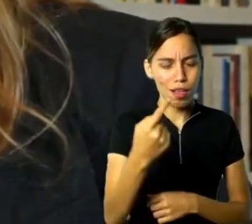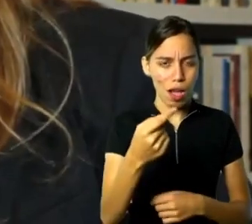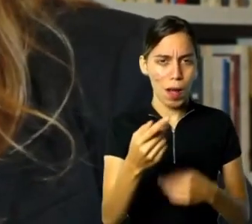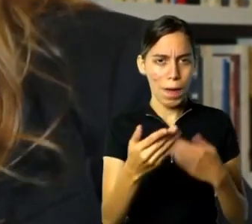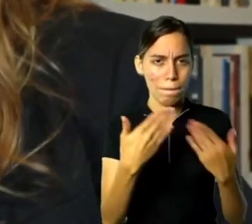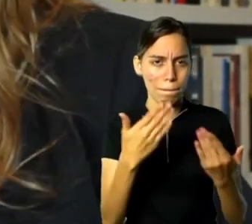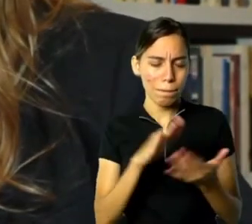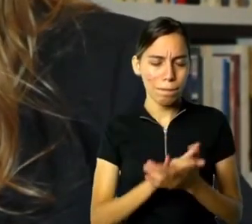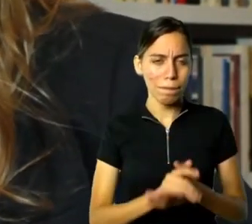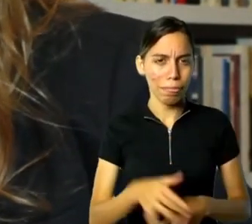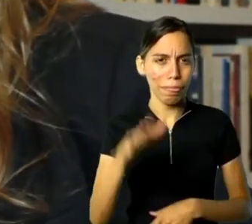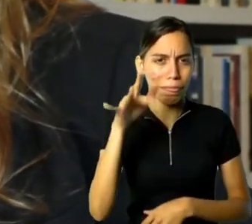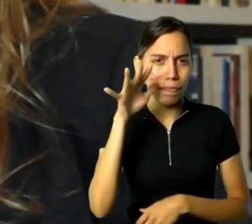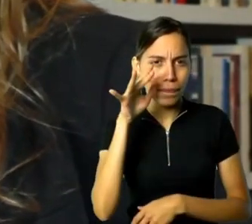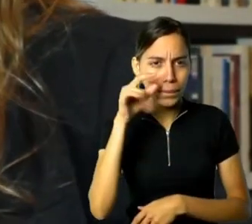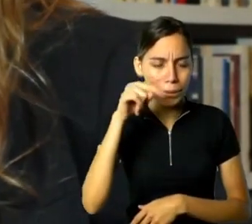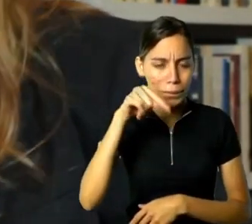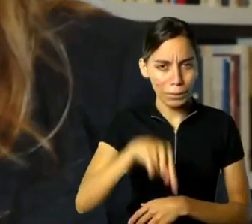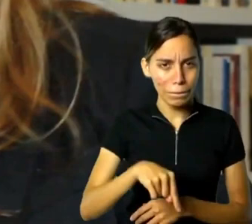YouTube,